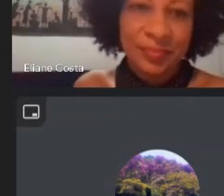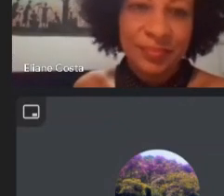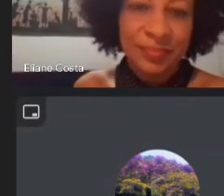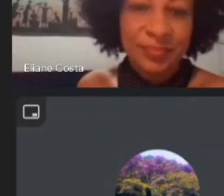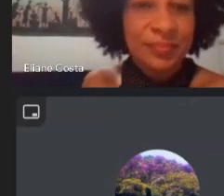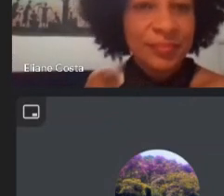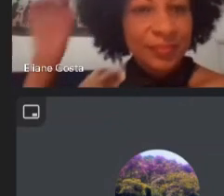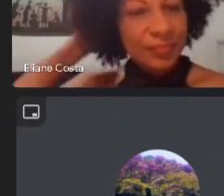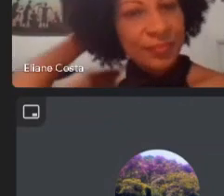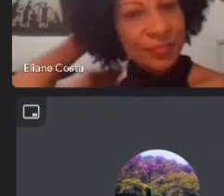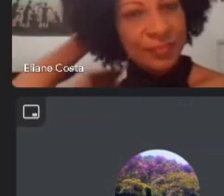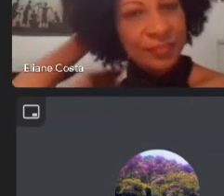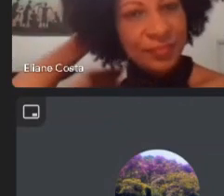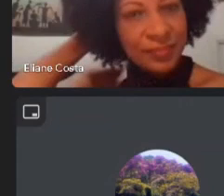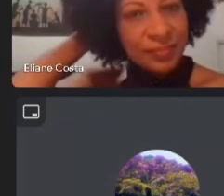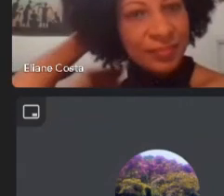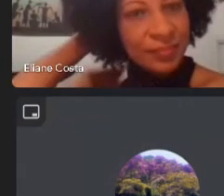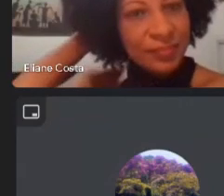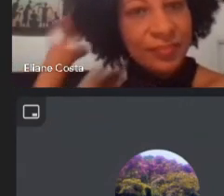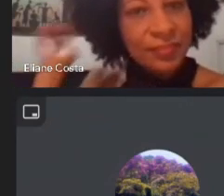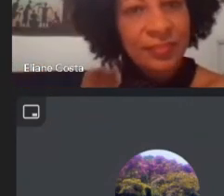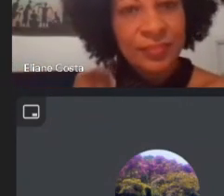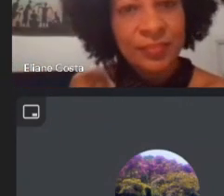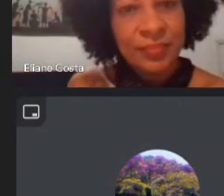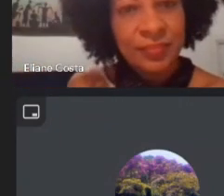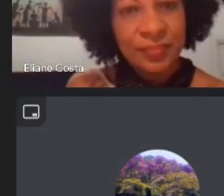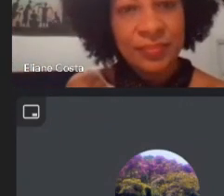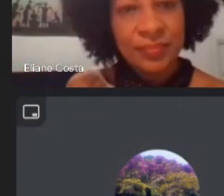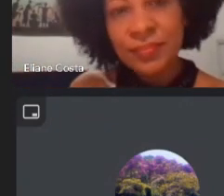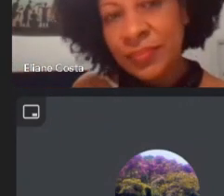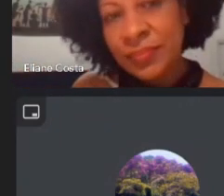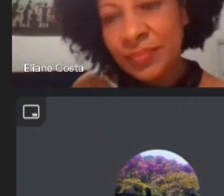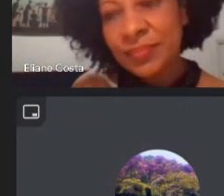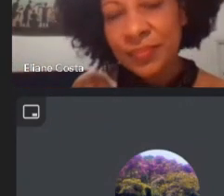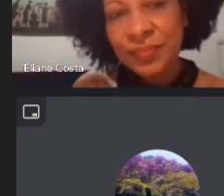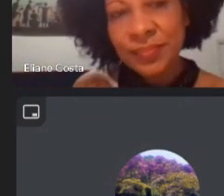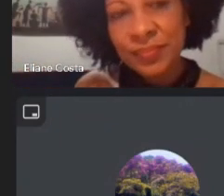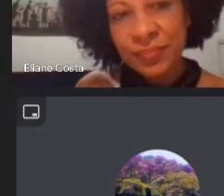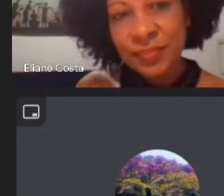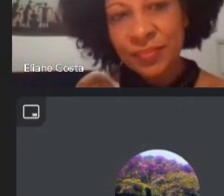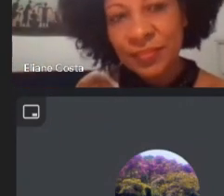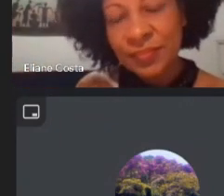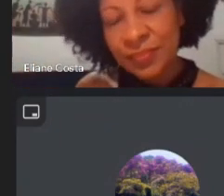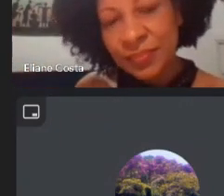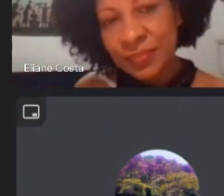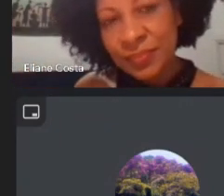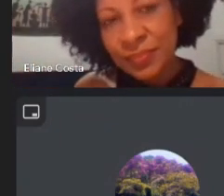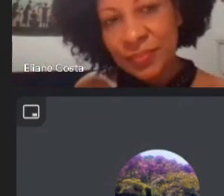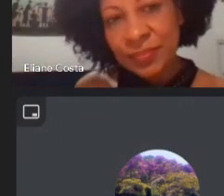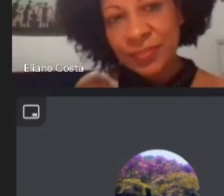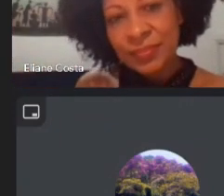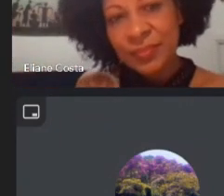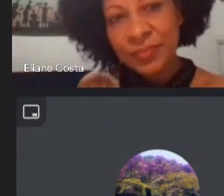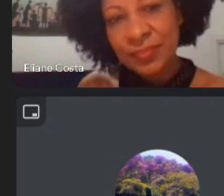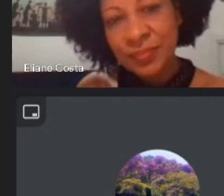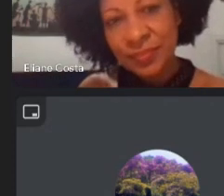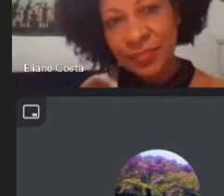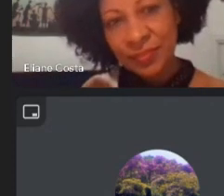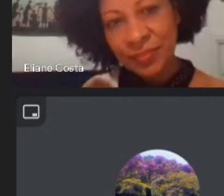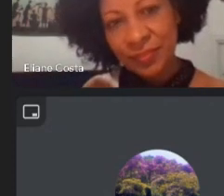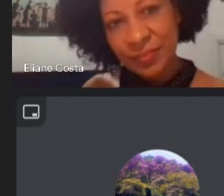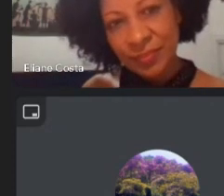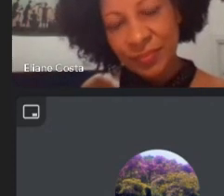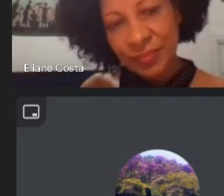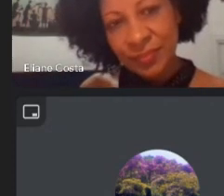naquele texto naquele ensaio chamado Freud e os não europeus né naquele momento o Said